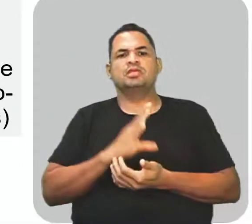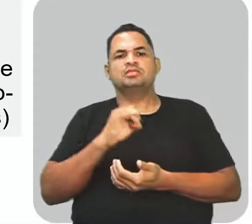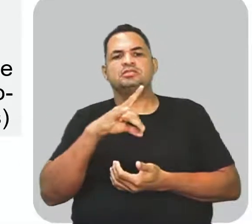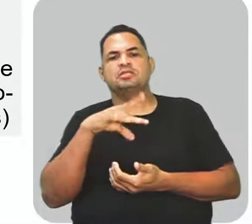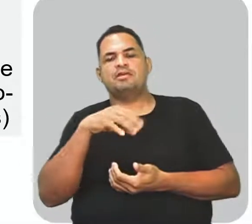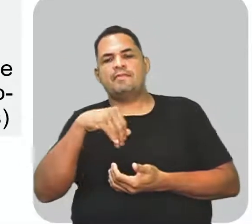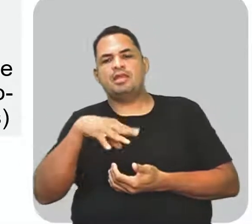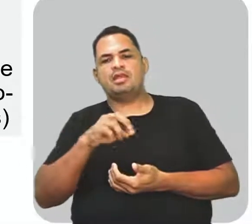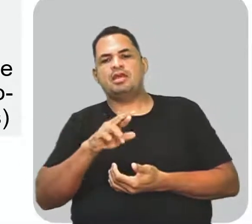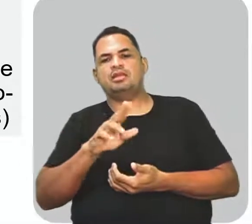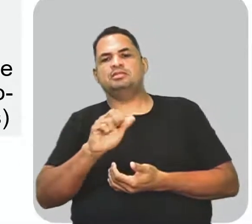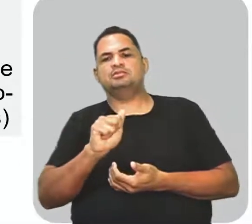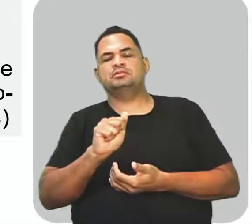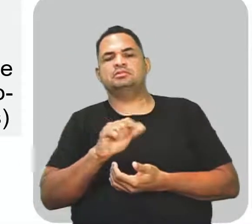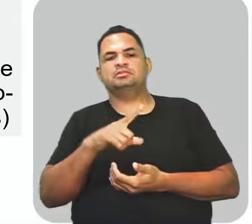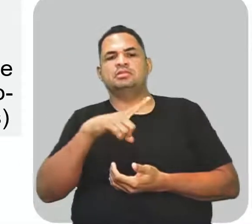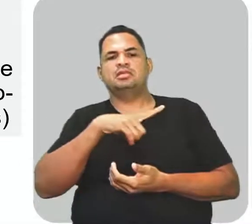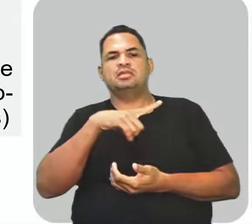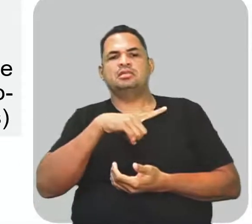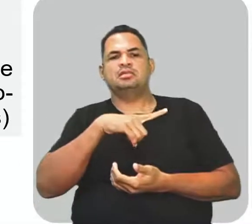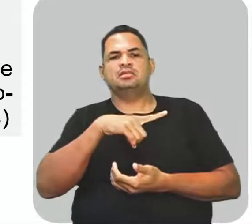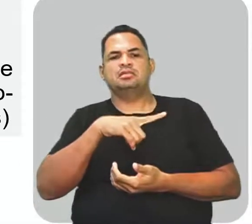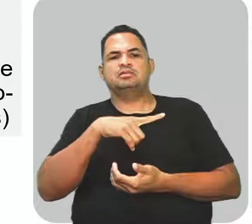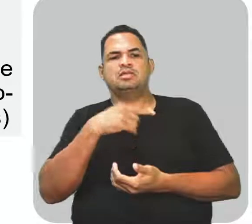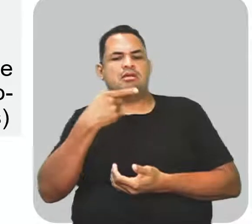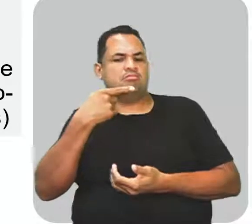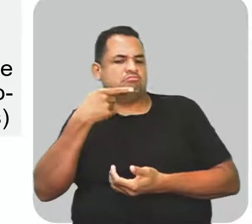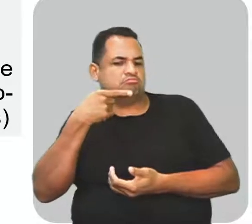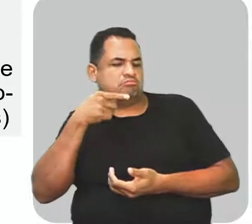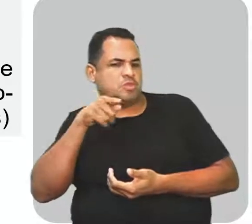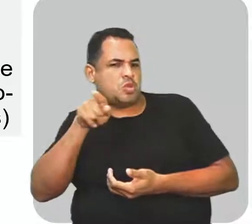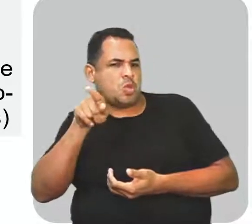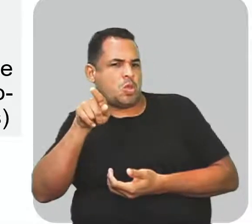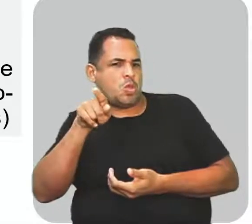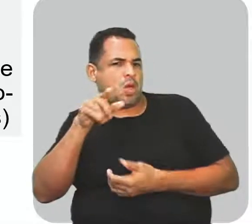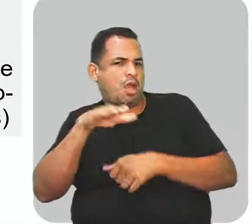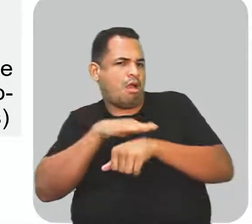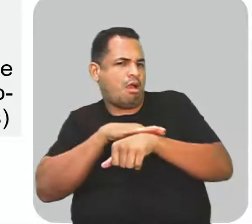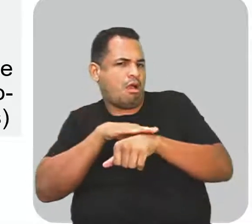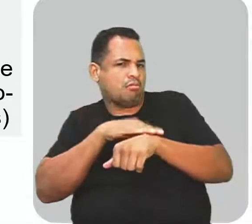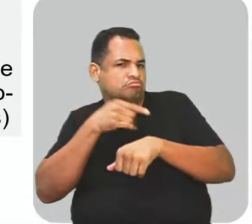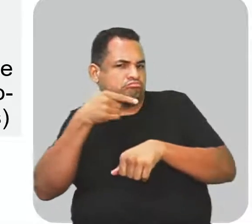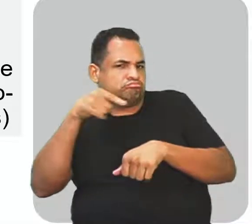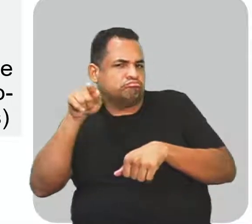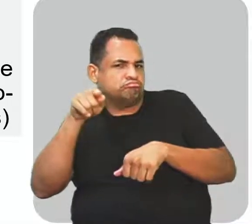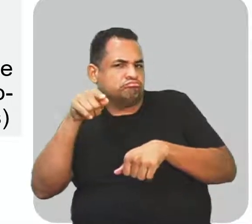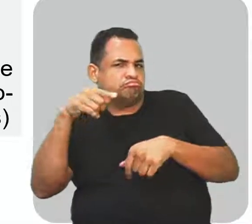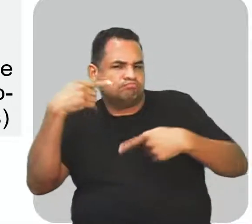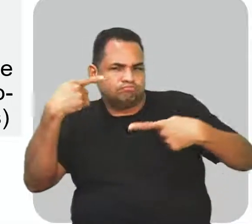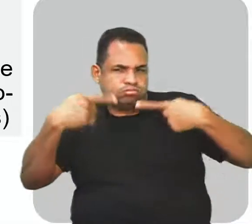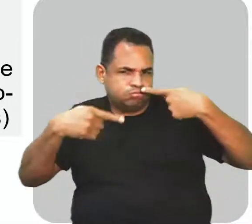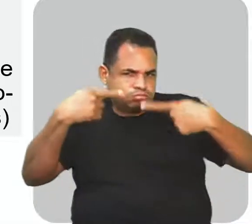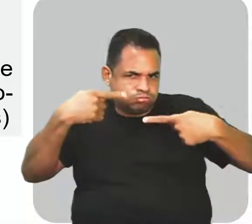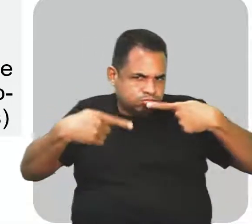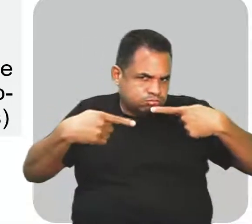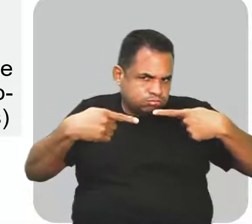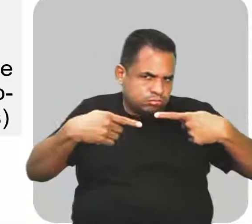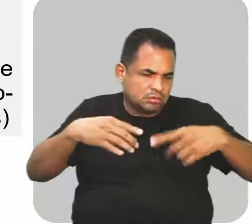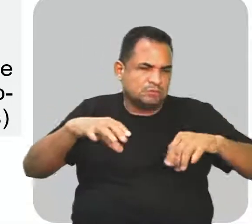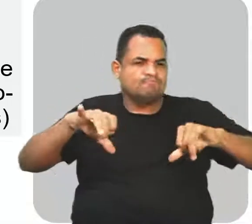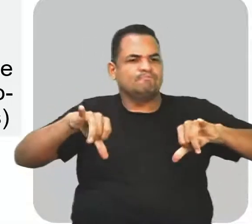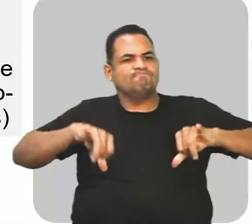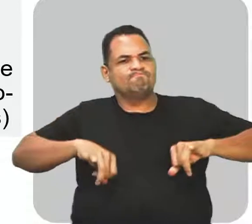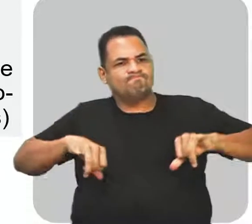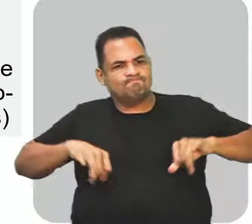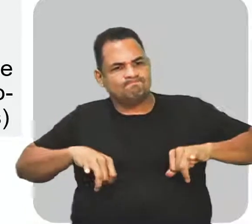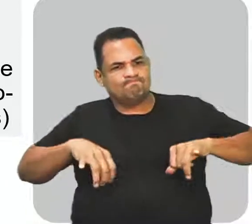Meirelles. Então, temos aí. A tua raça quer partir e guerrear, e